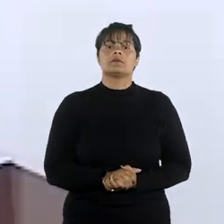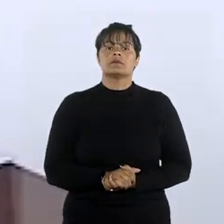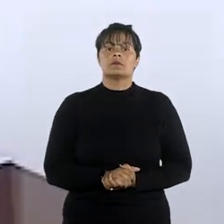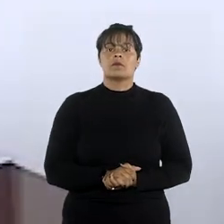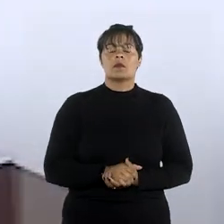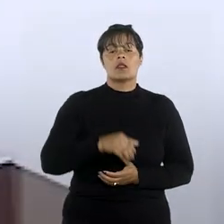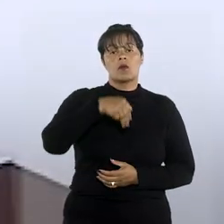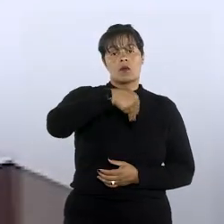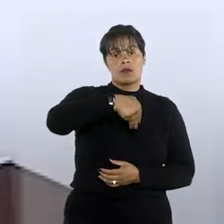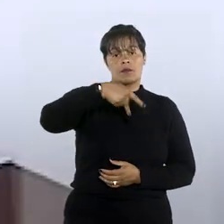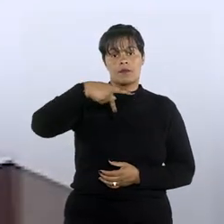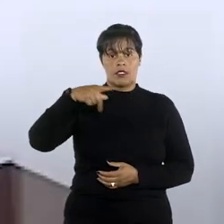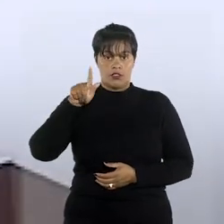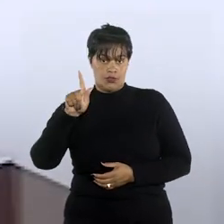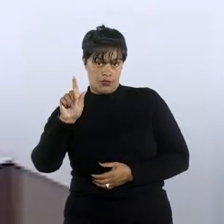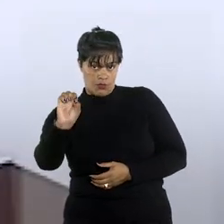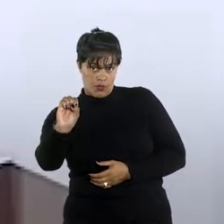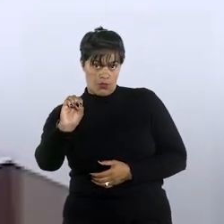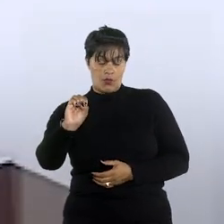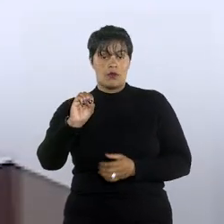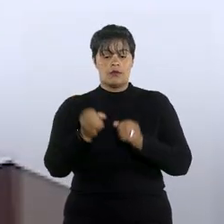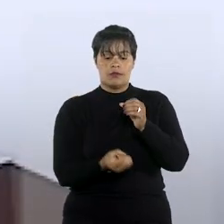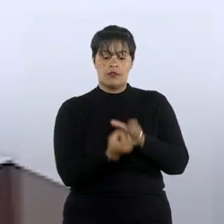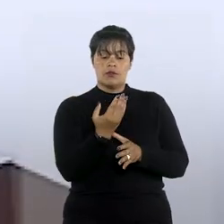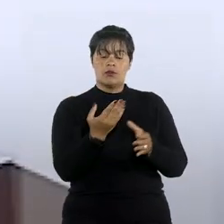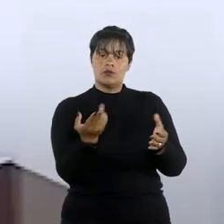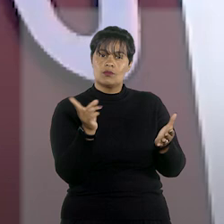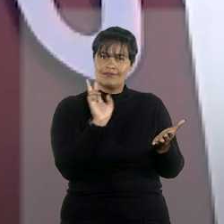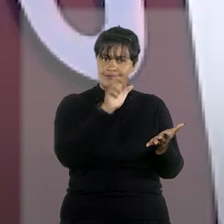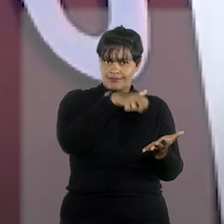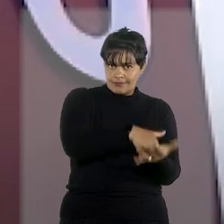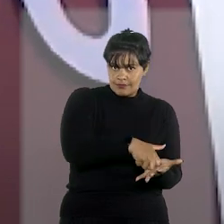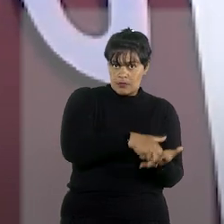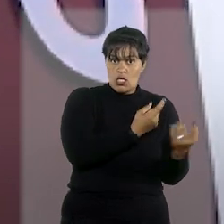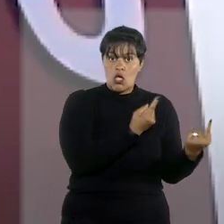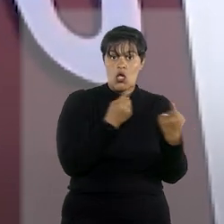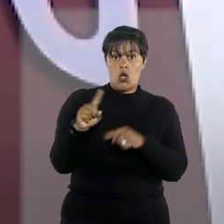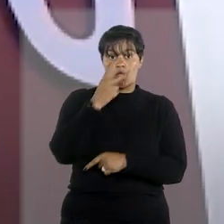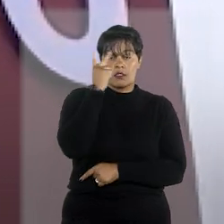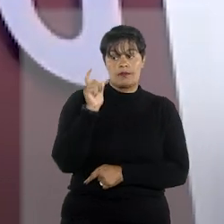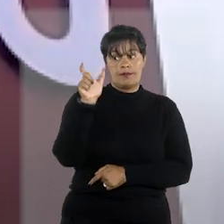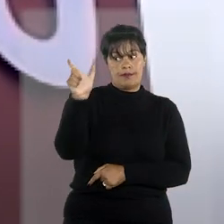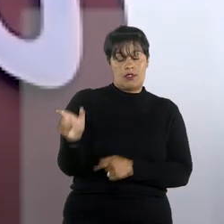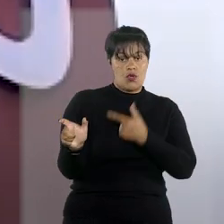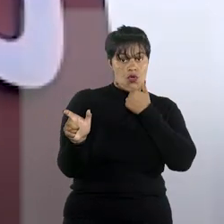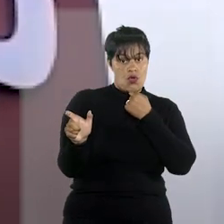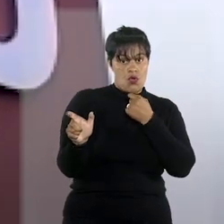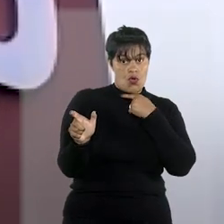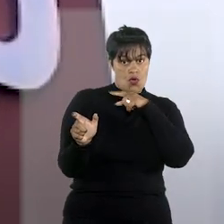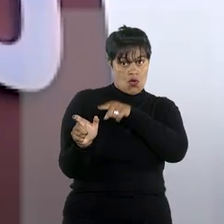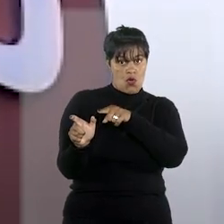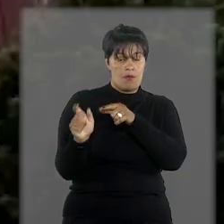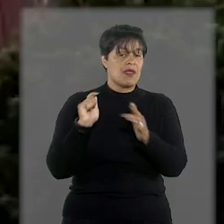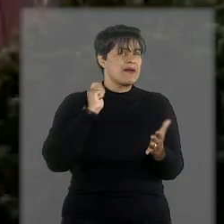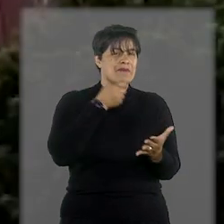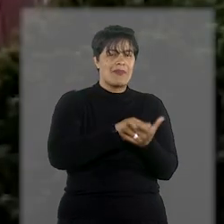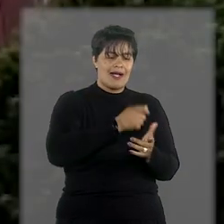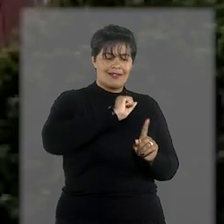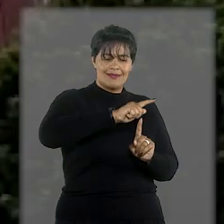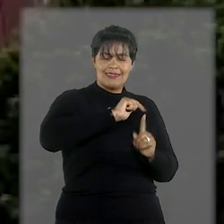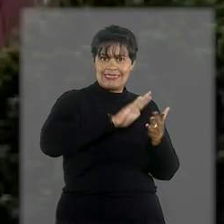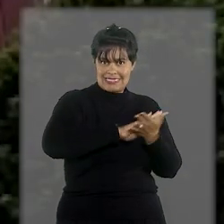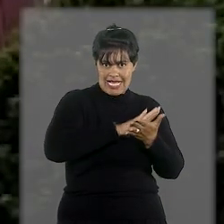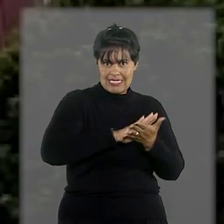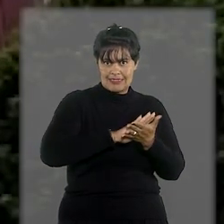Público de Goiás instaurou cumprimento de sentença contra um devedor de pensão alimentícia aos filhos. Houve tentativa de